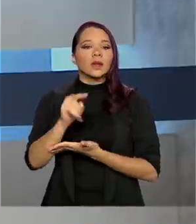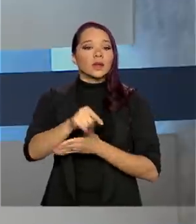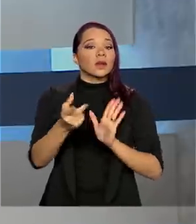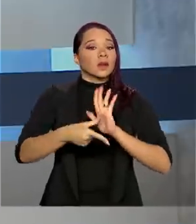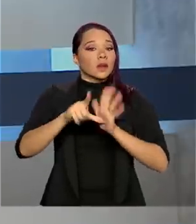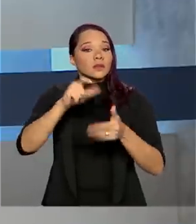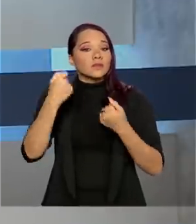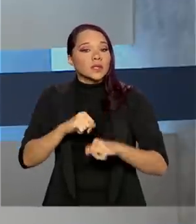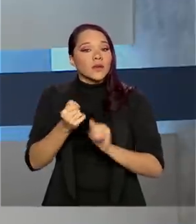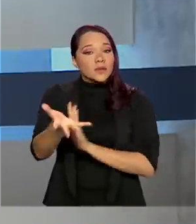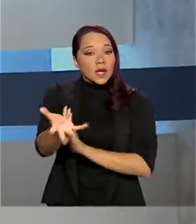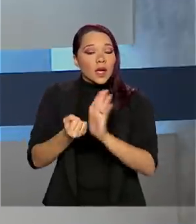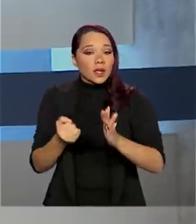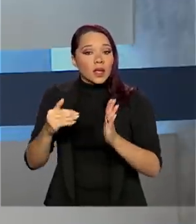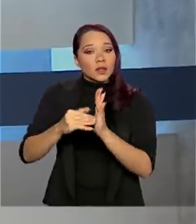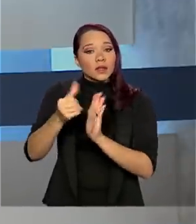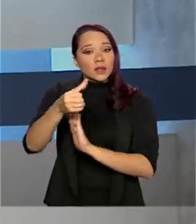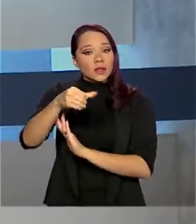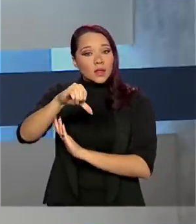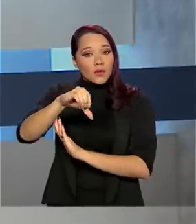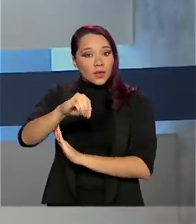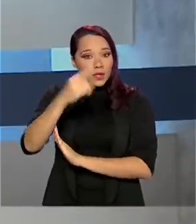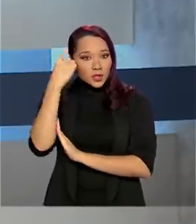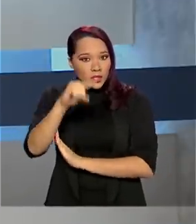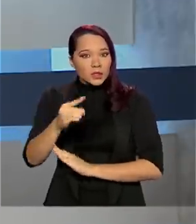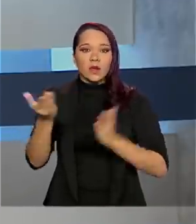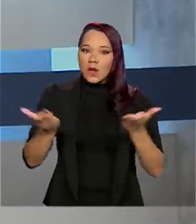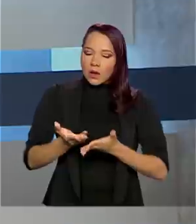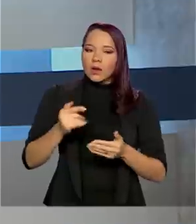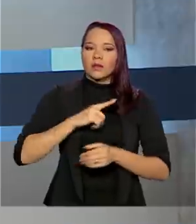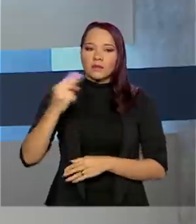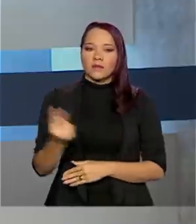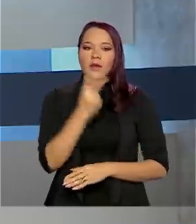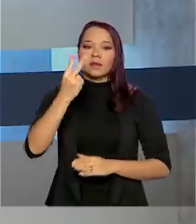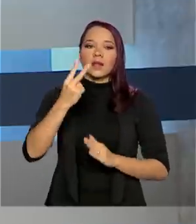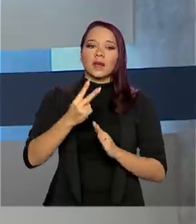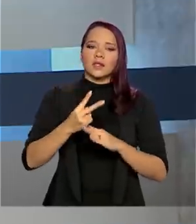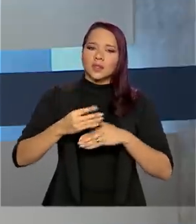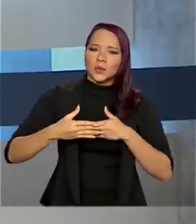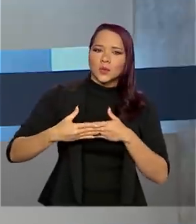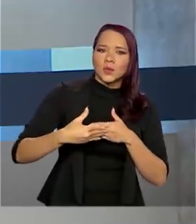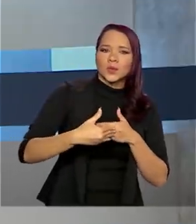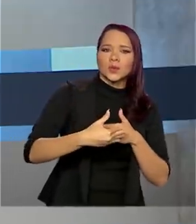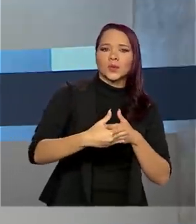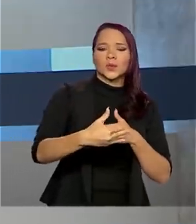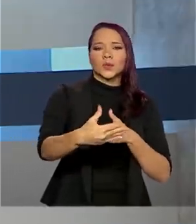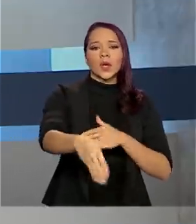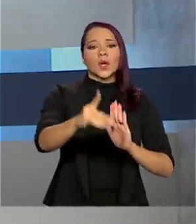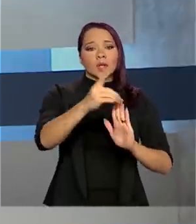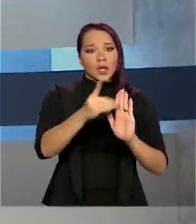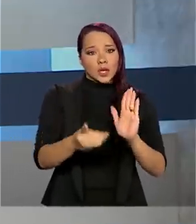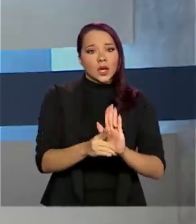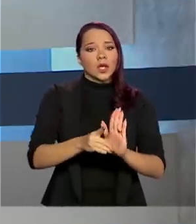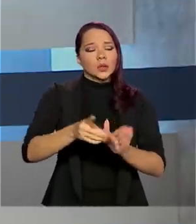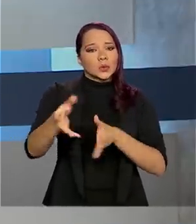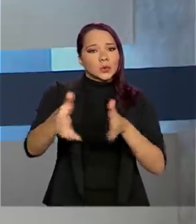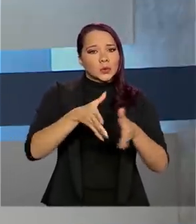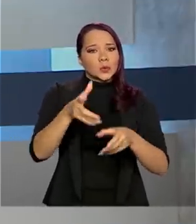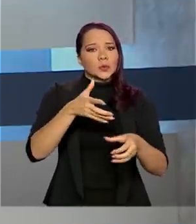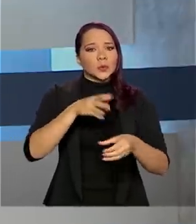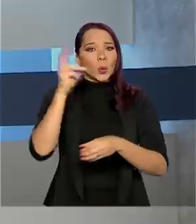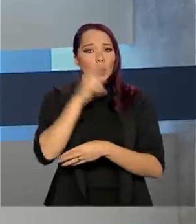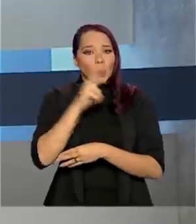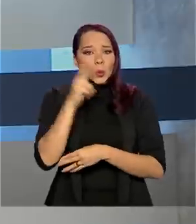antes deveriam ser sacadas em até 90 dias, agora têm validade em quanto durar o decreto de calamidade pública